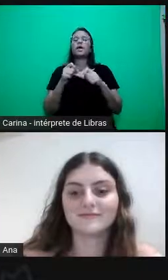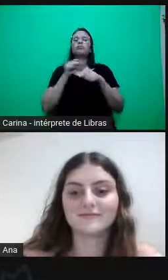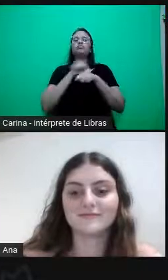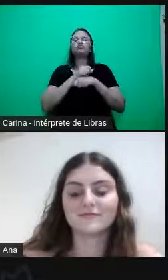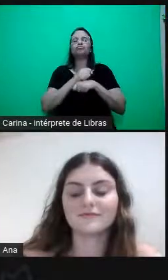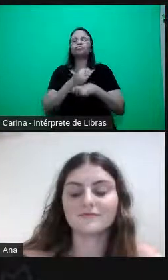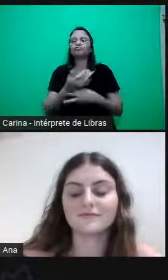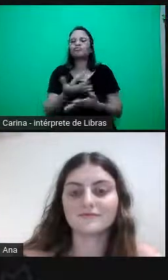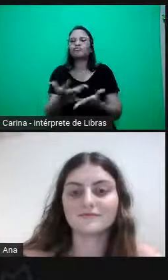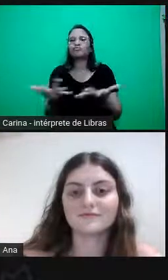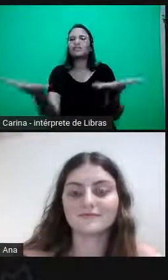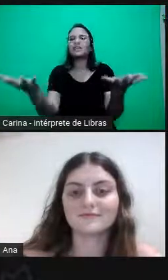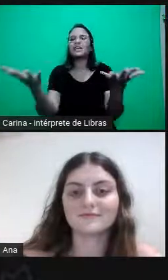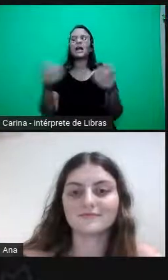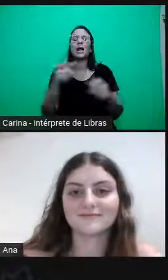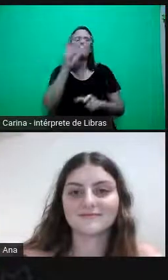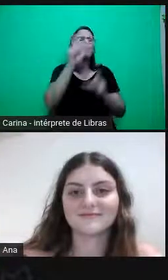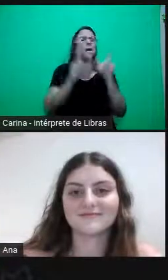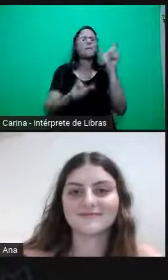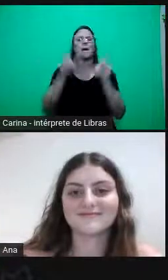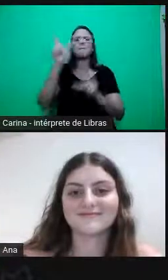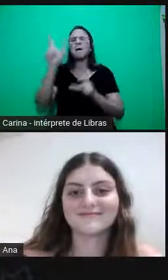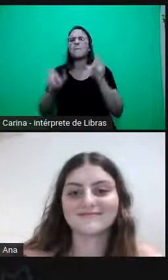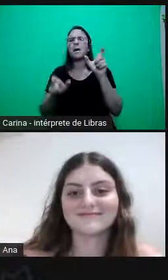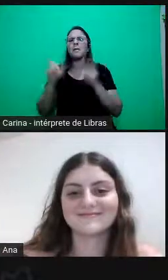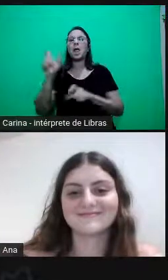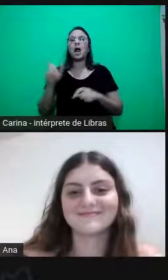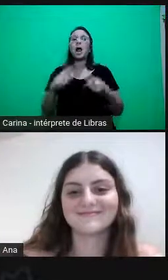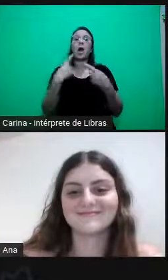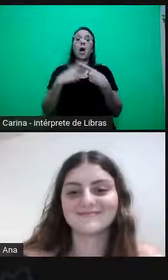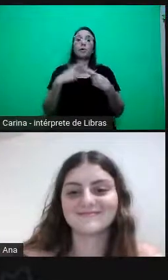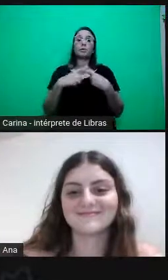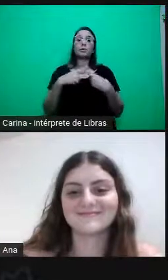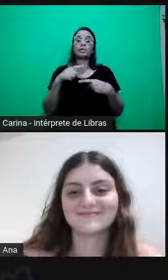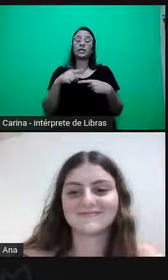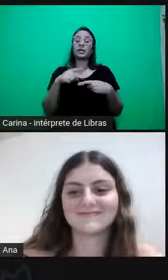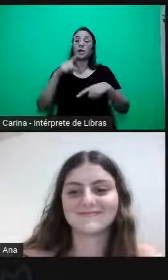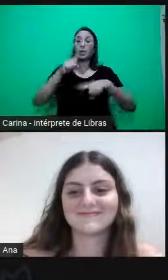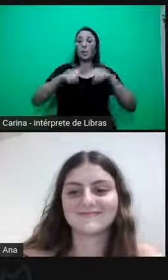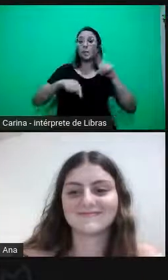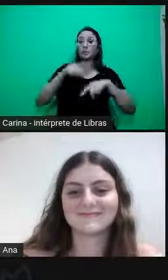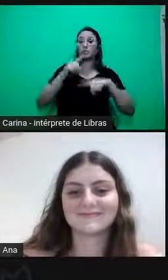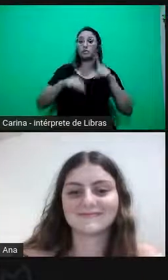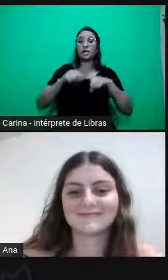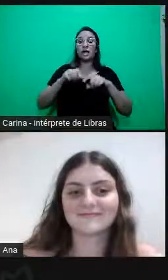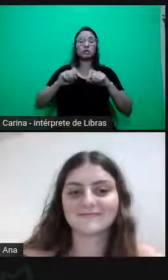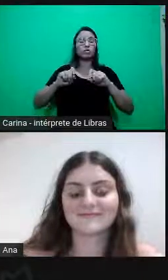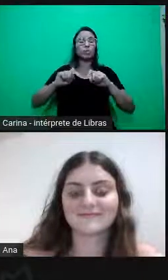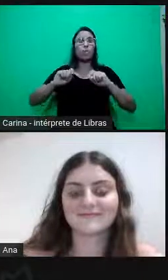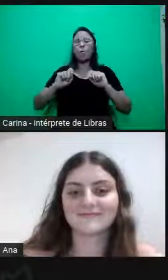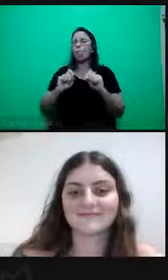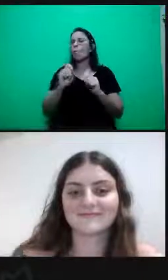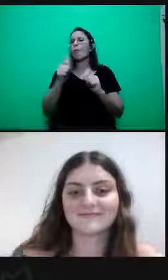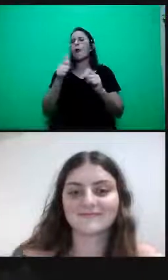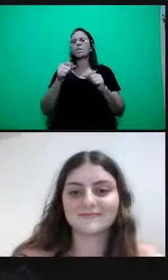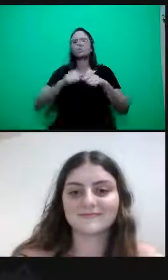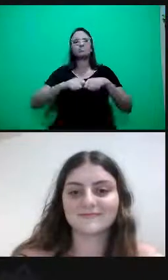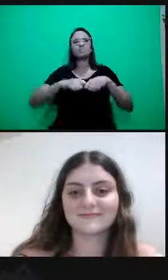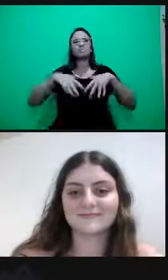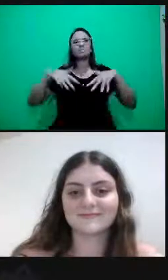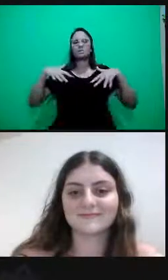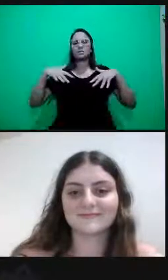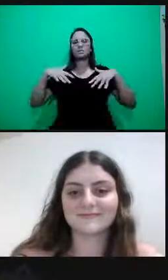de ensino acabou com uma atividade que foi quase de extensão, assim, foi uma atividade de extensão, atingiu